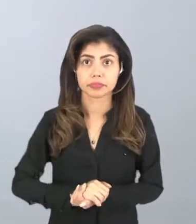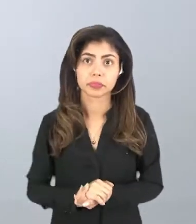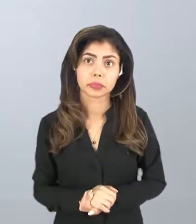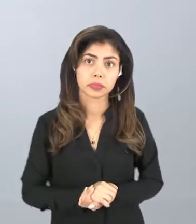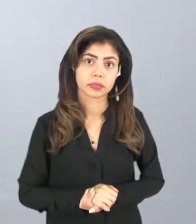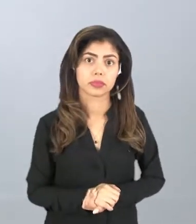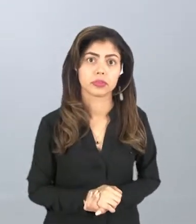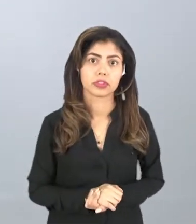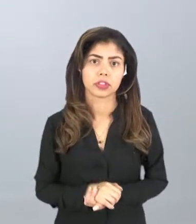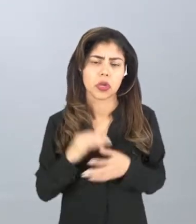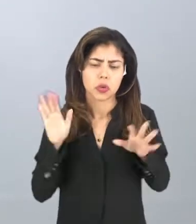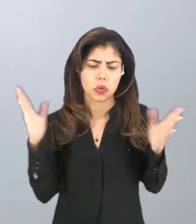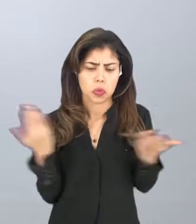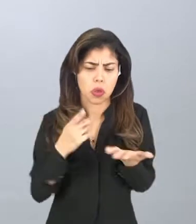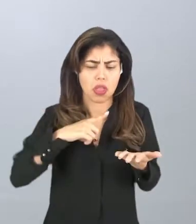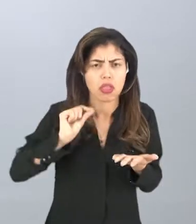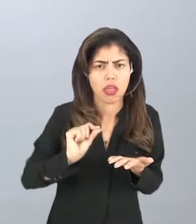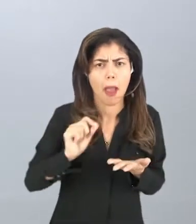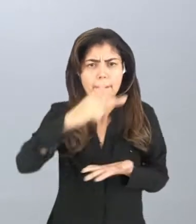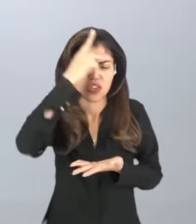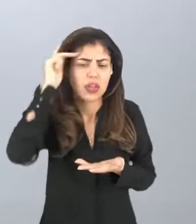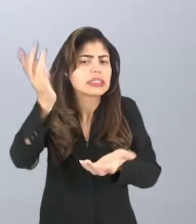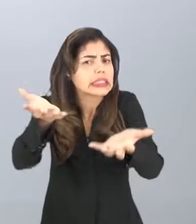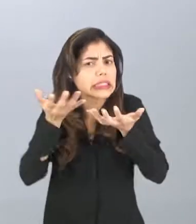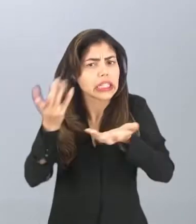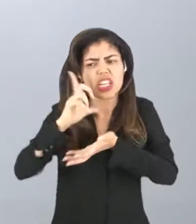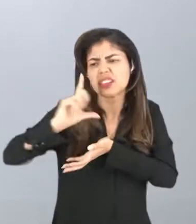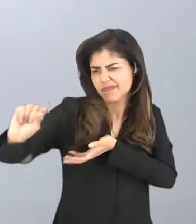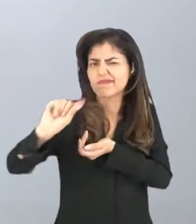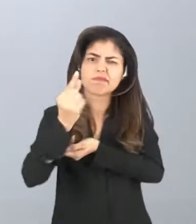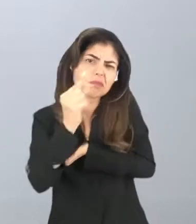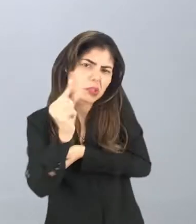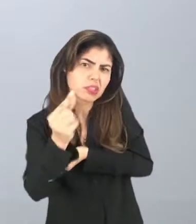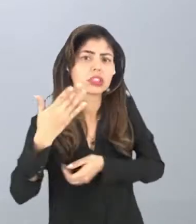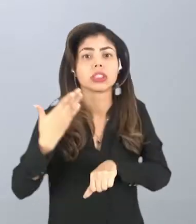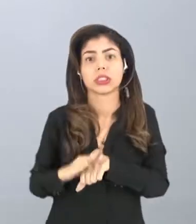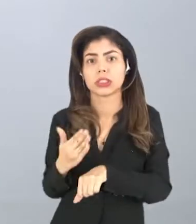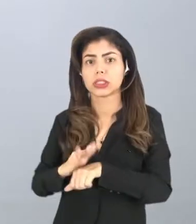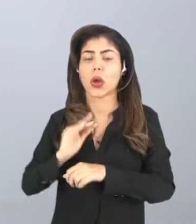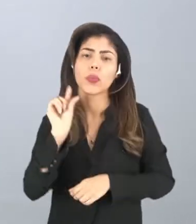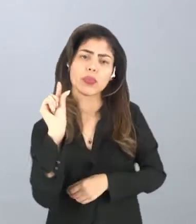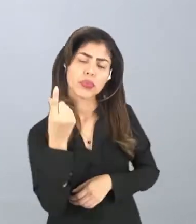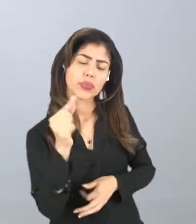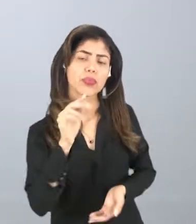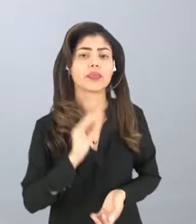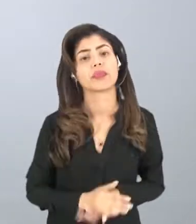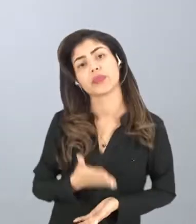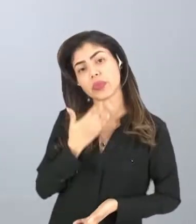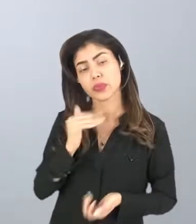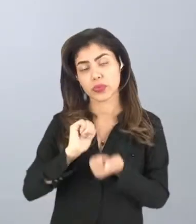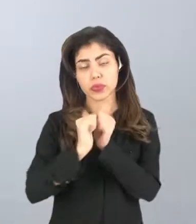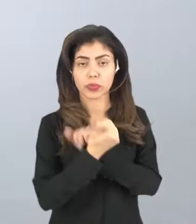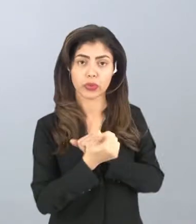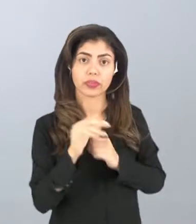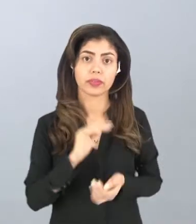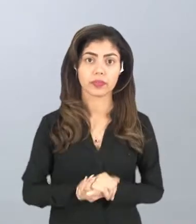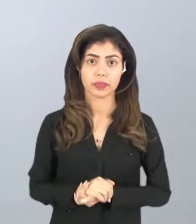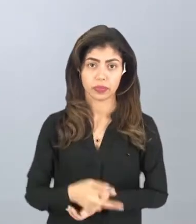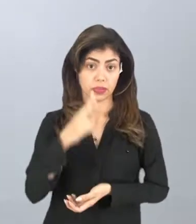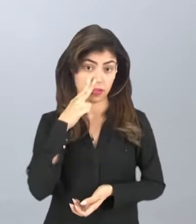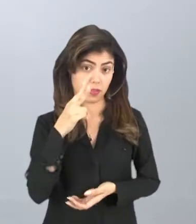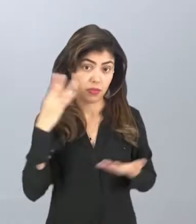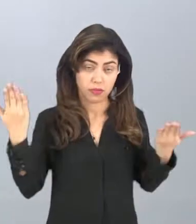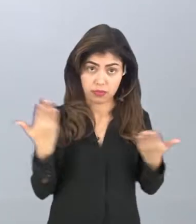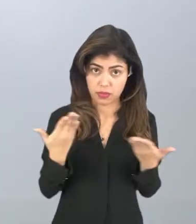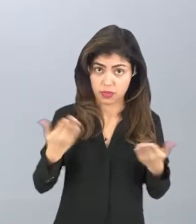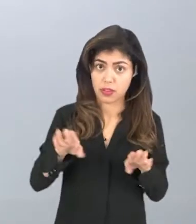daquela agitação urbana, para aquelas pessoas que querem sair um pouco daquilo para praticar esses outros esportes. A gente viu uma coisa